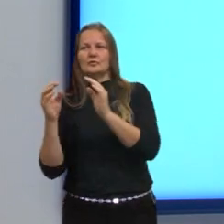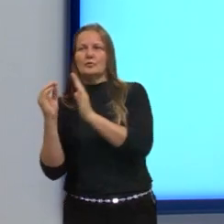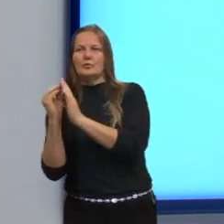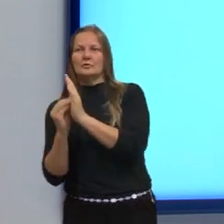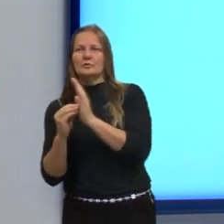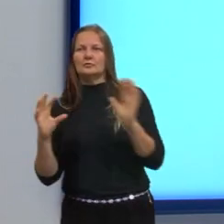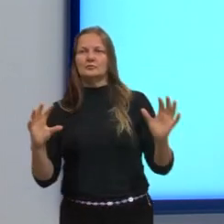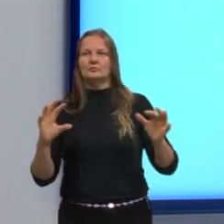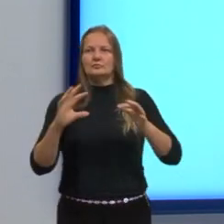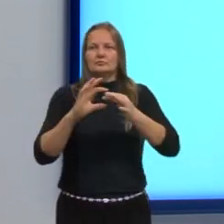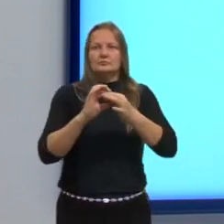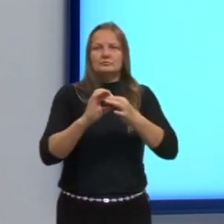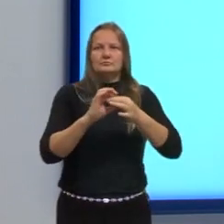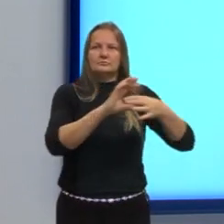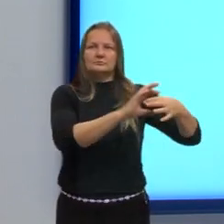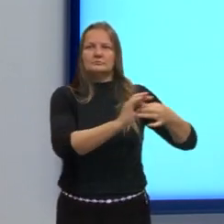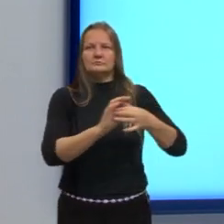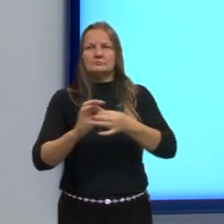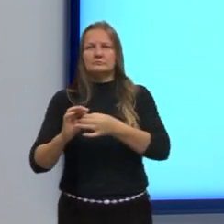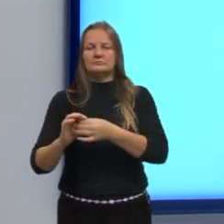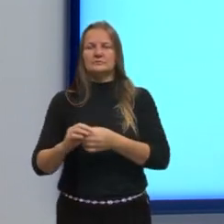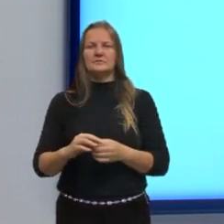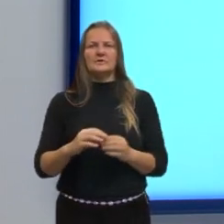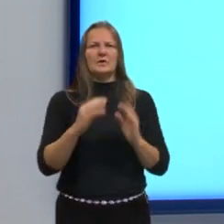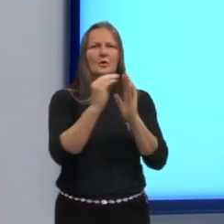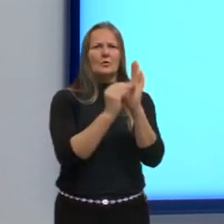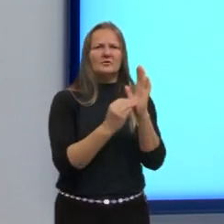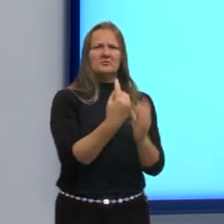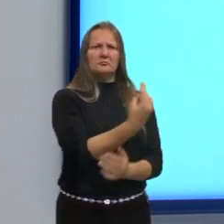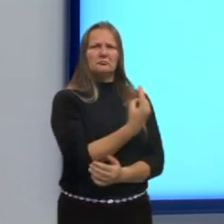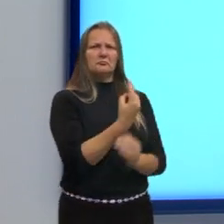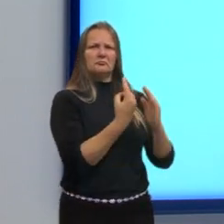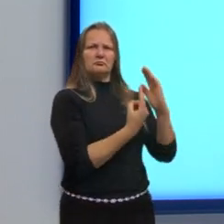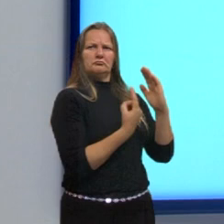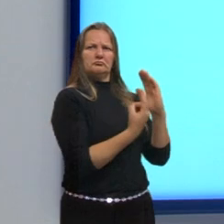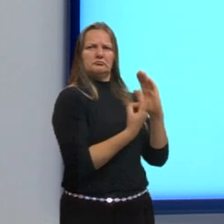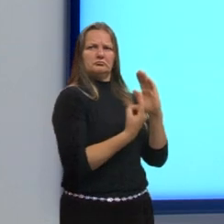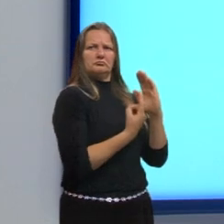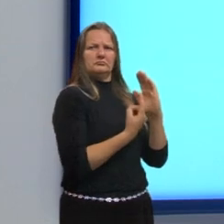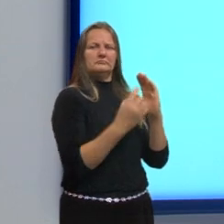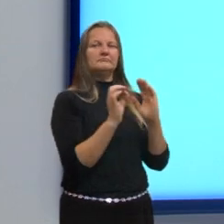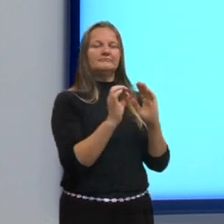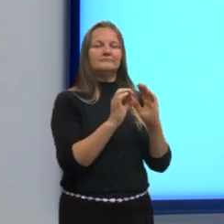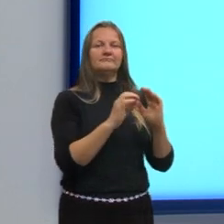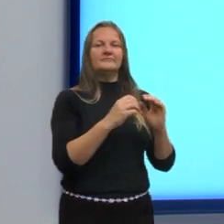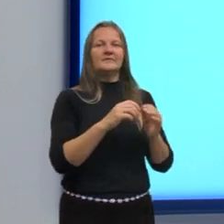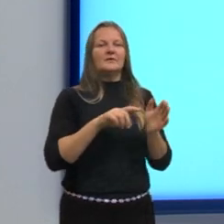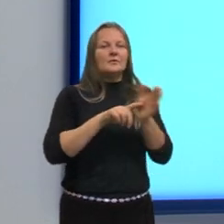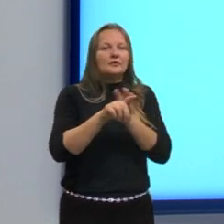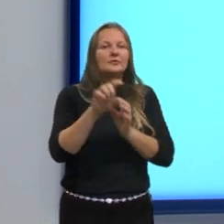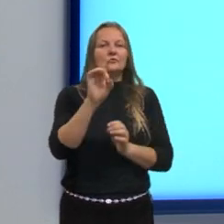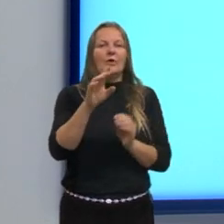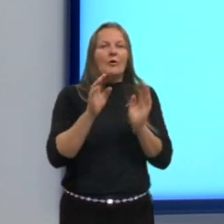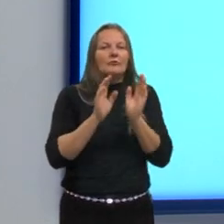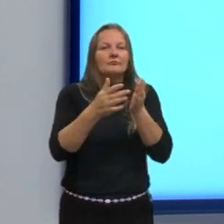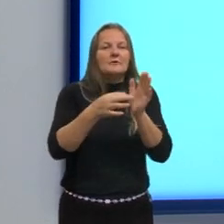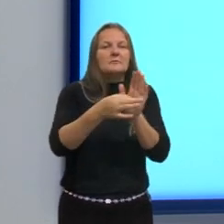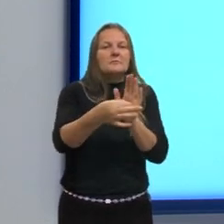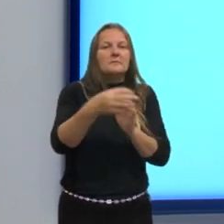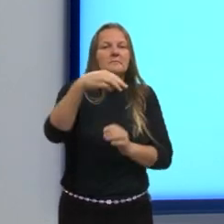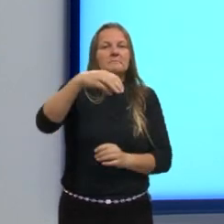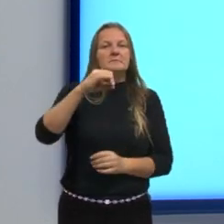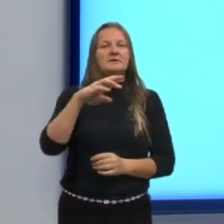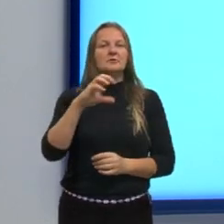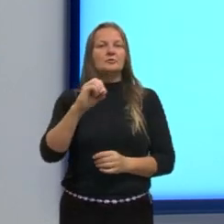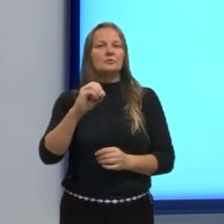Então, os conteúdos, eles não vêm isolados nas questões. A questão que fala só de microbiologia,